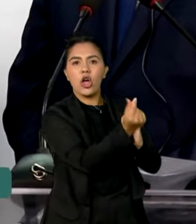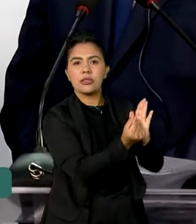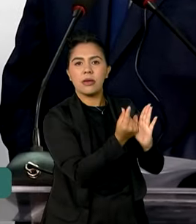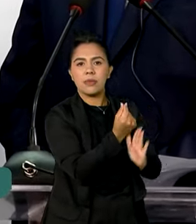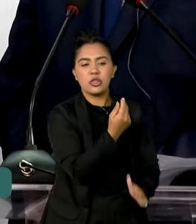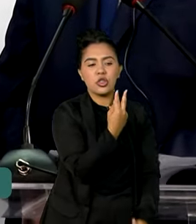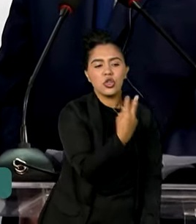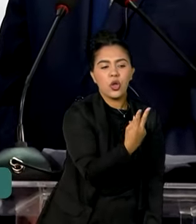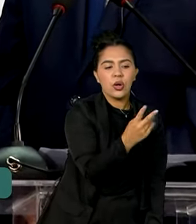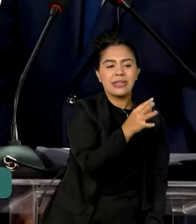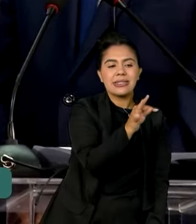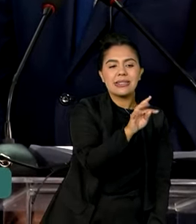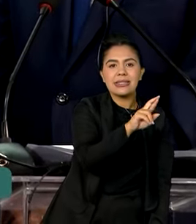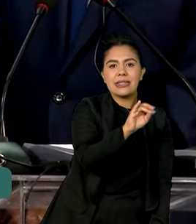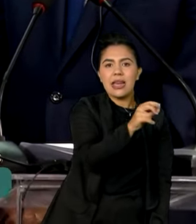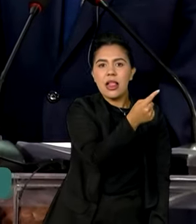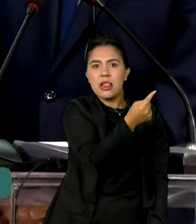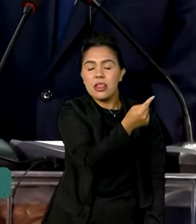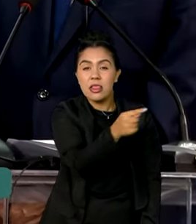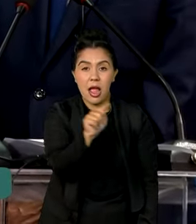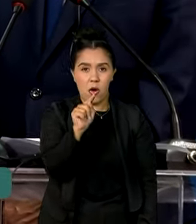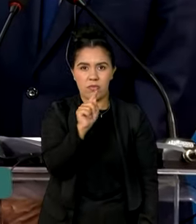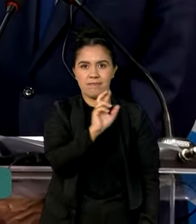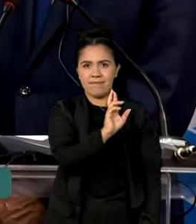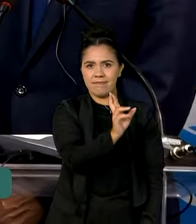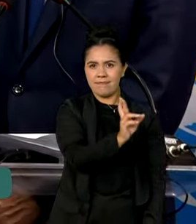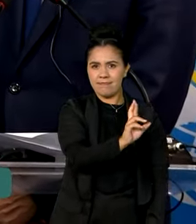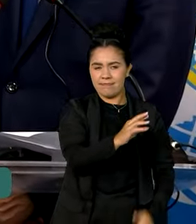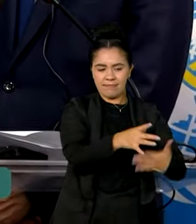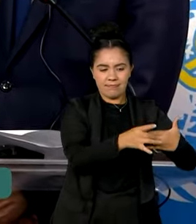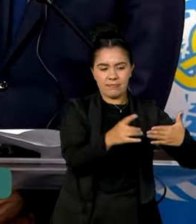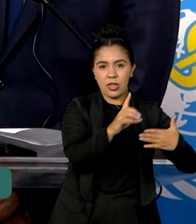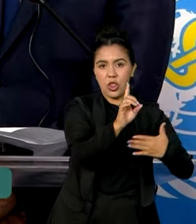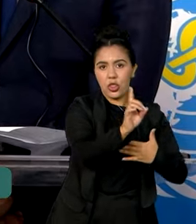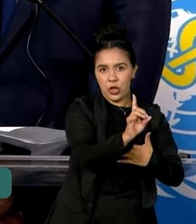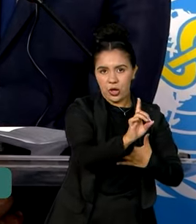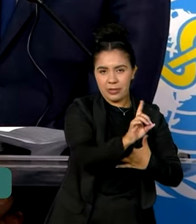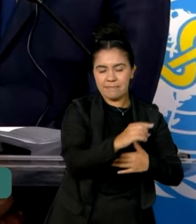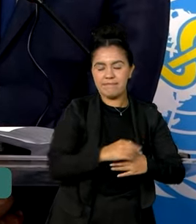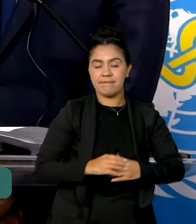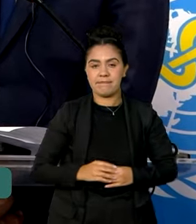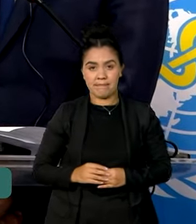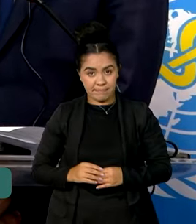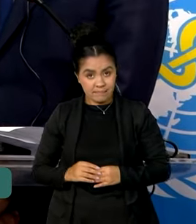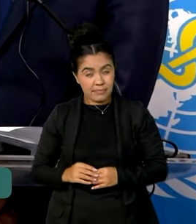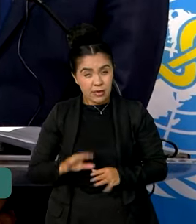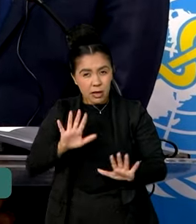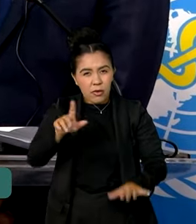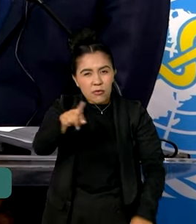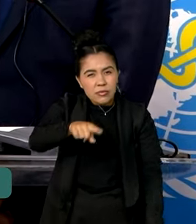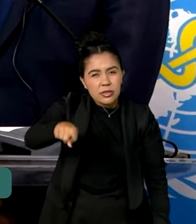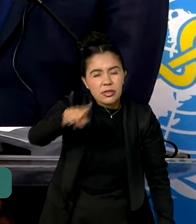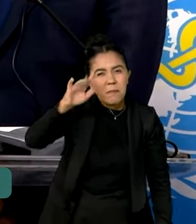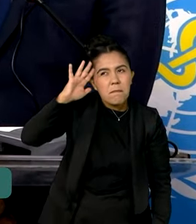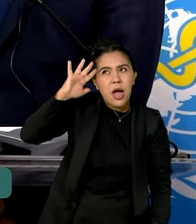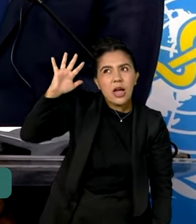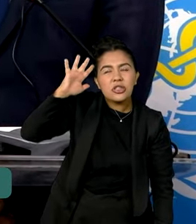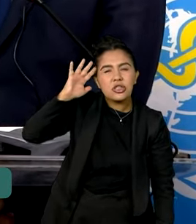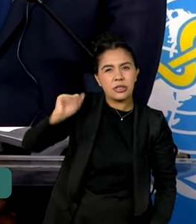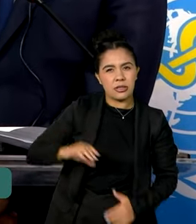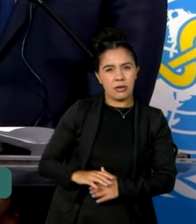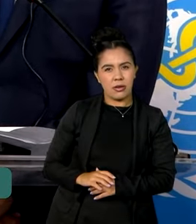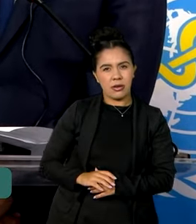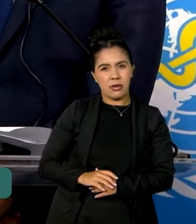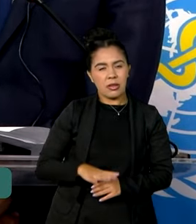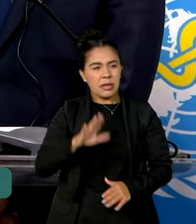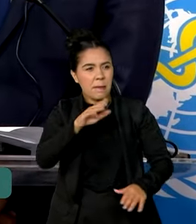e 400 bilhões de dólares. Vocês imaginam que para destruir